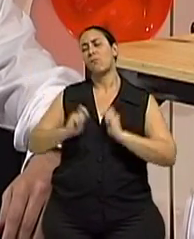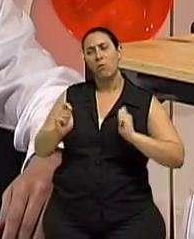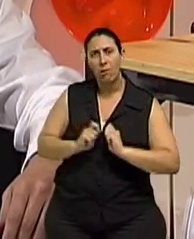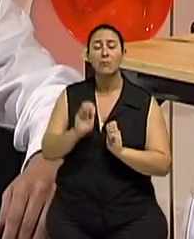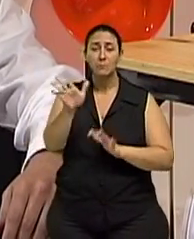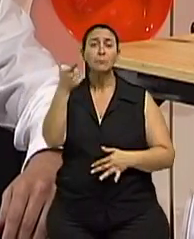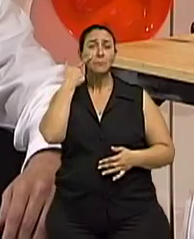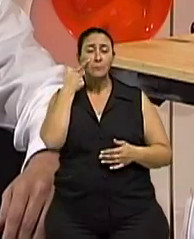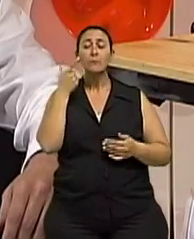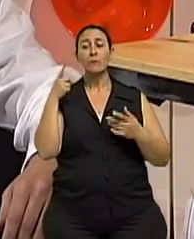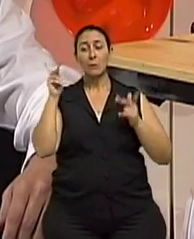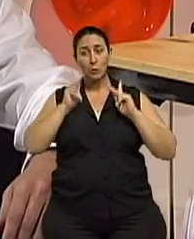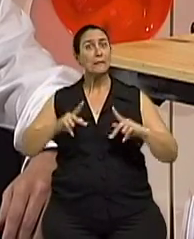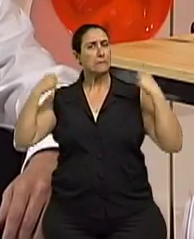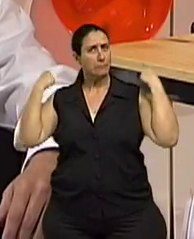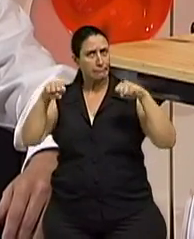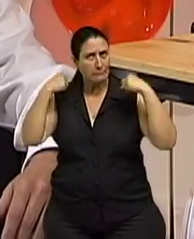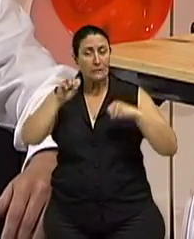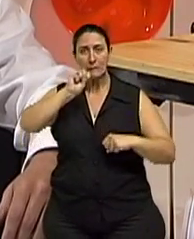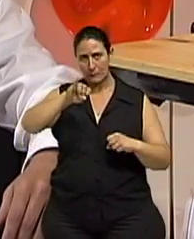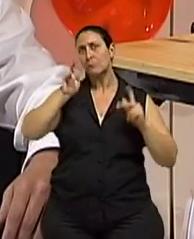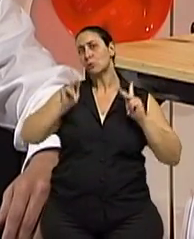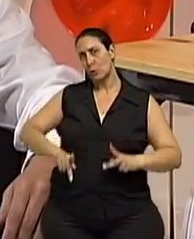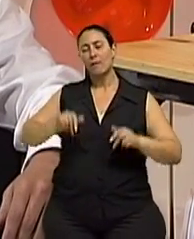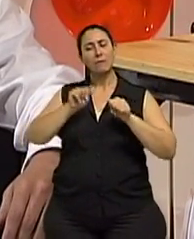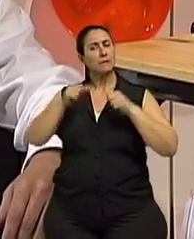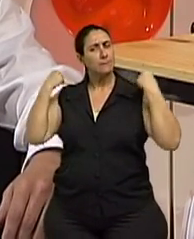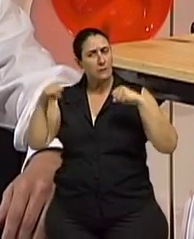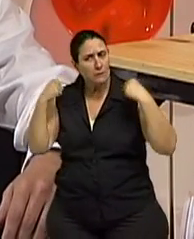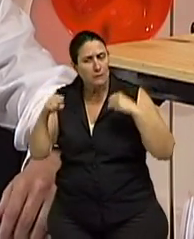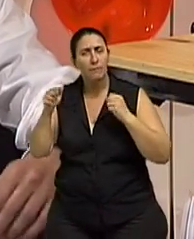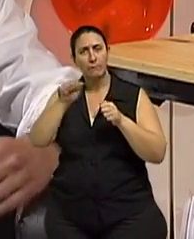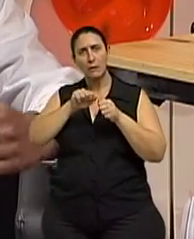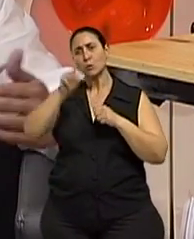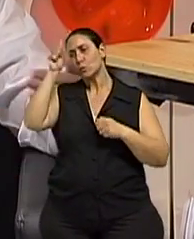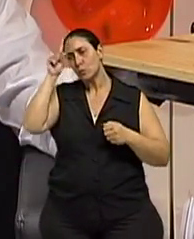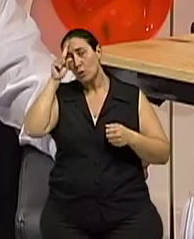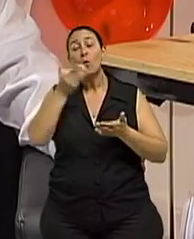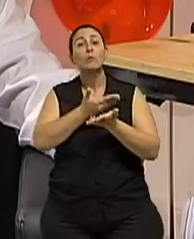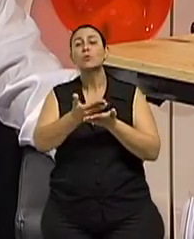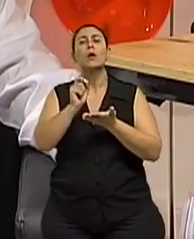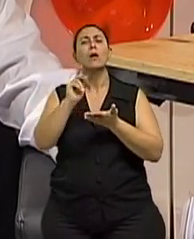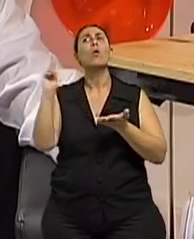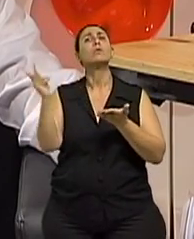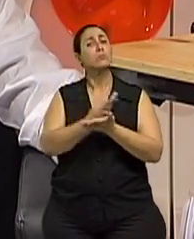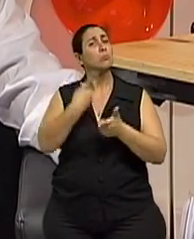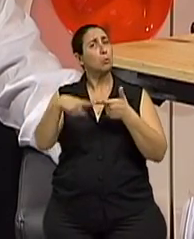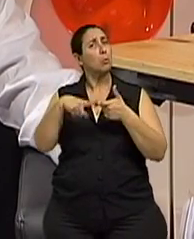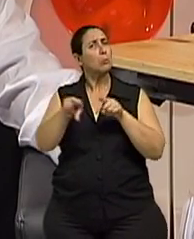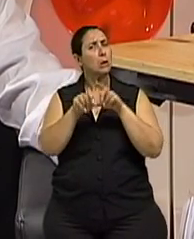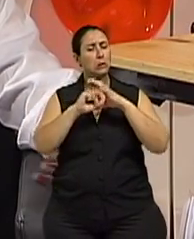buscarem um nível, uma atividade física, atividade física mais intensa, regular, começaram a aparecer problemas também de